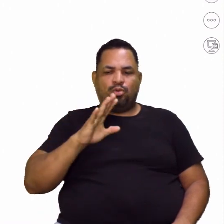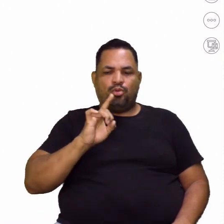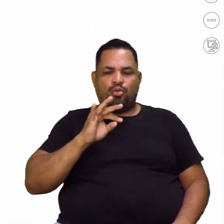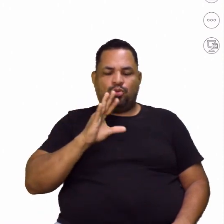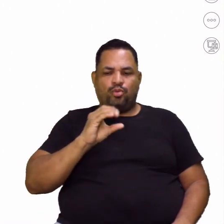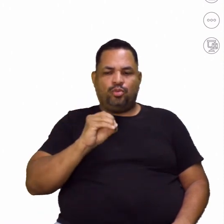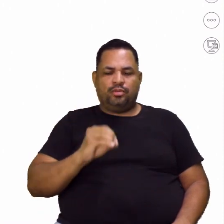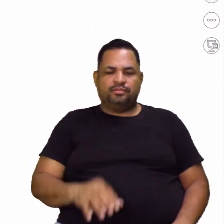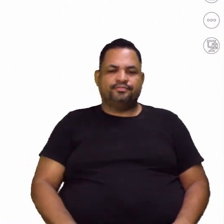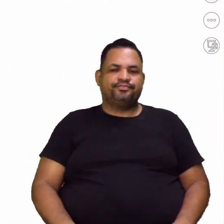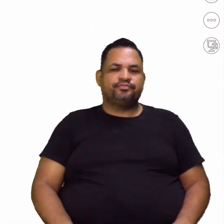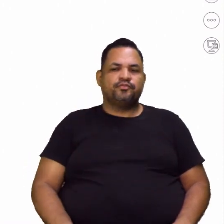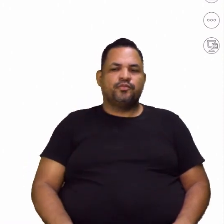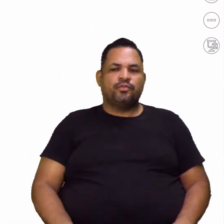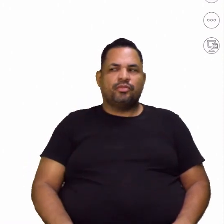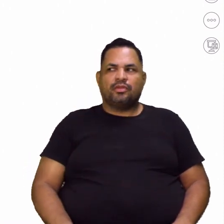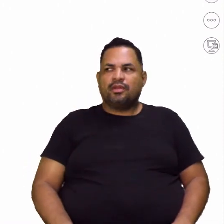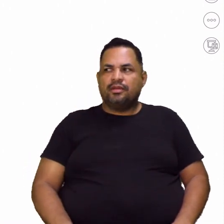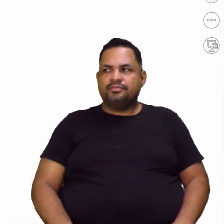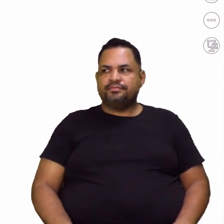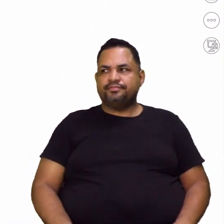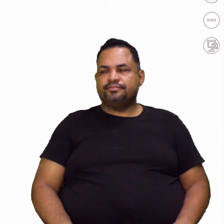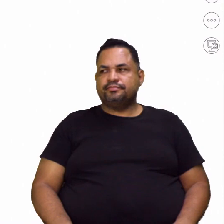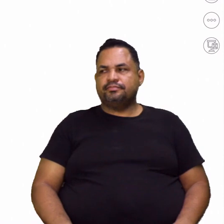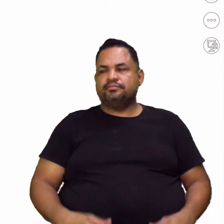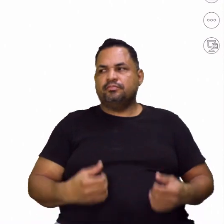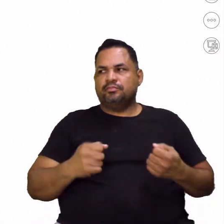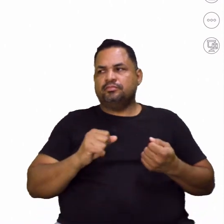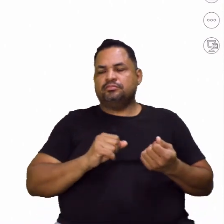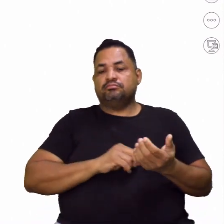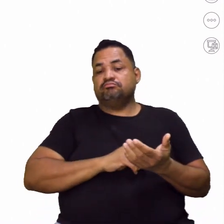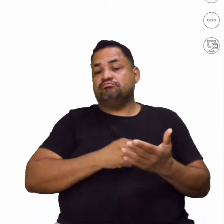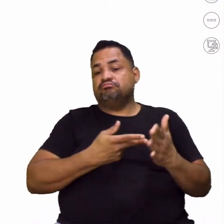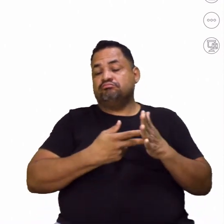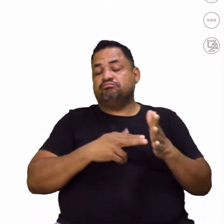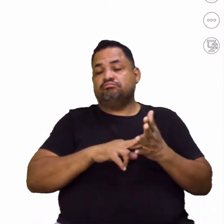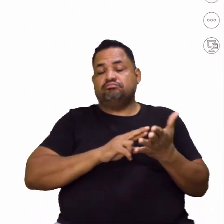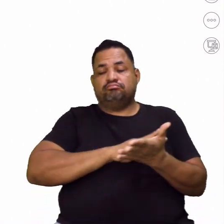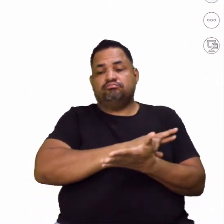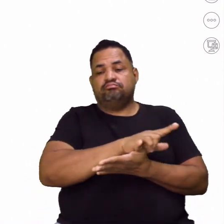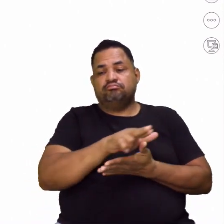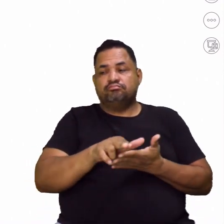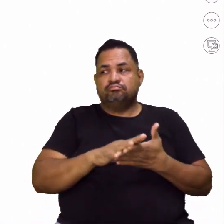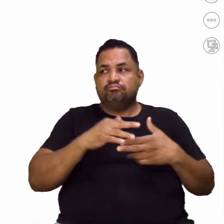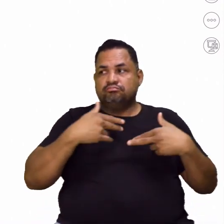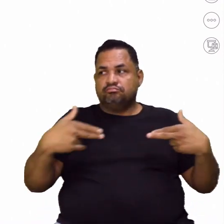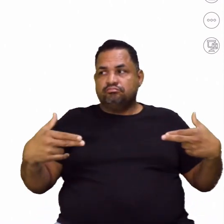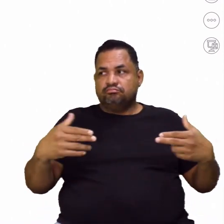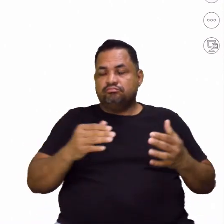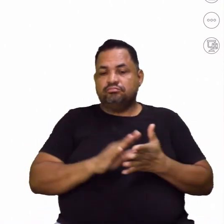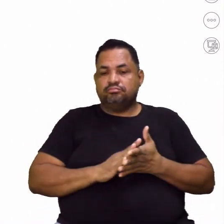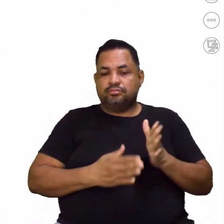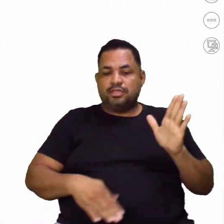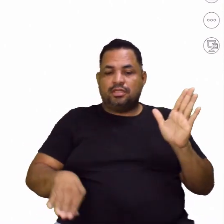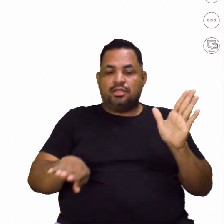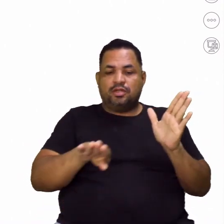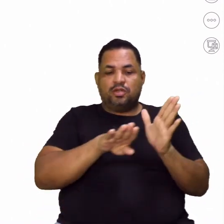Ó. Você pode usar ponto. E esse ponto pode significar várias coisas. Cheguei ao ponto